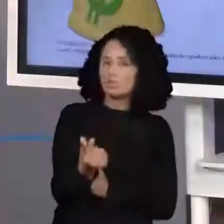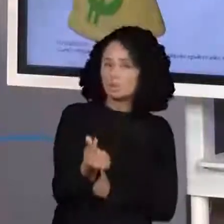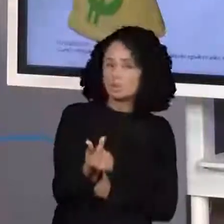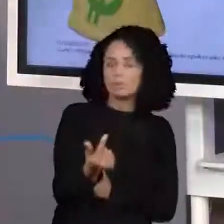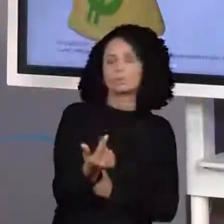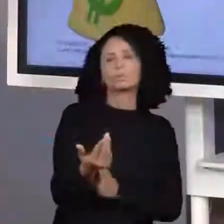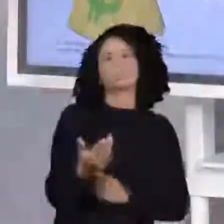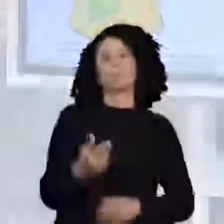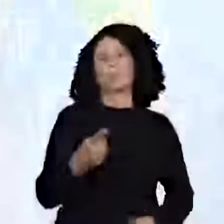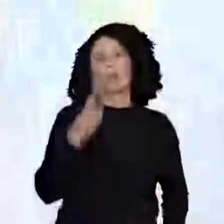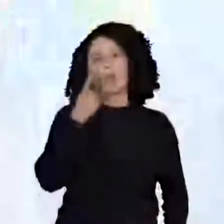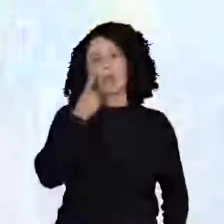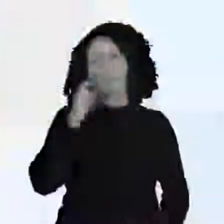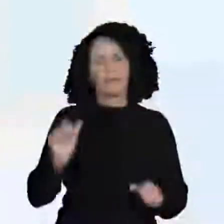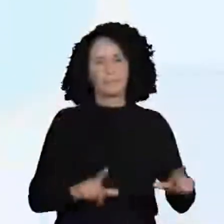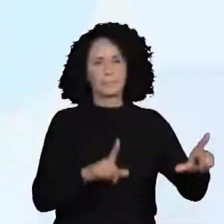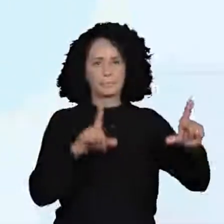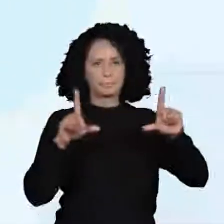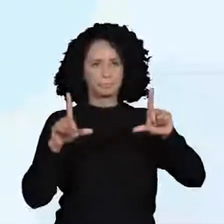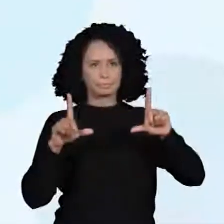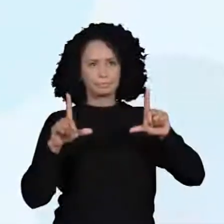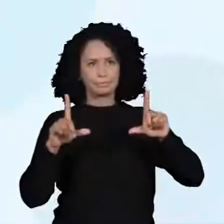Vem comigo aqui para a próxima tela.